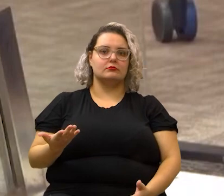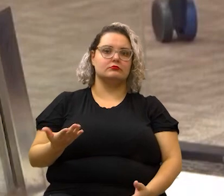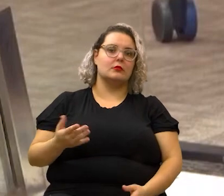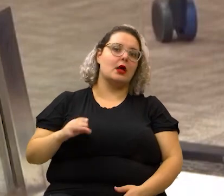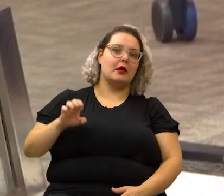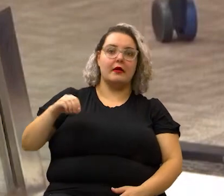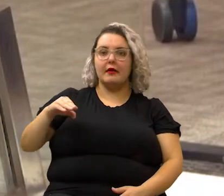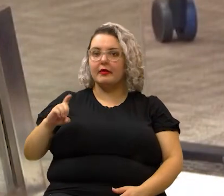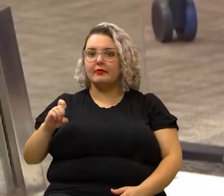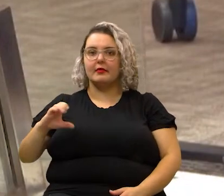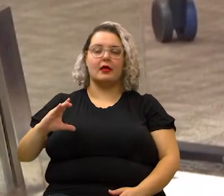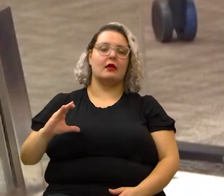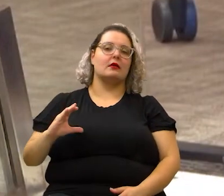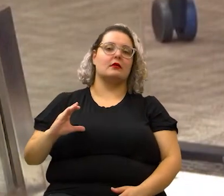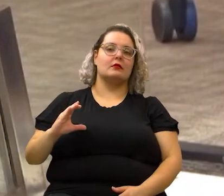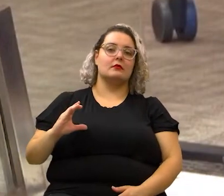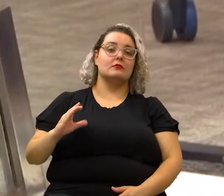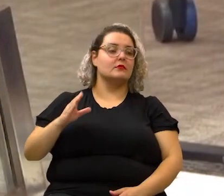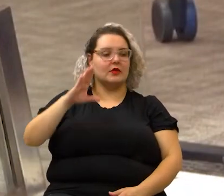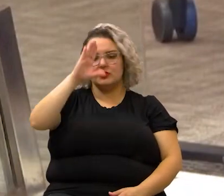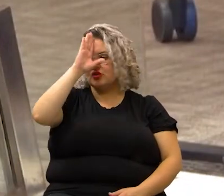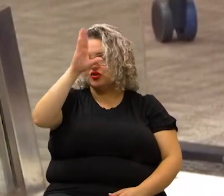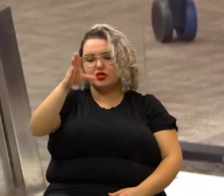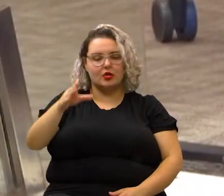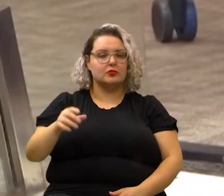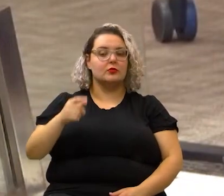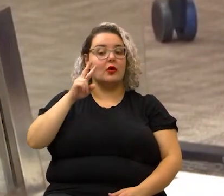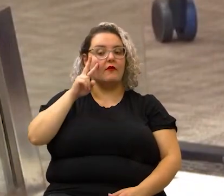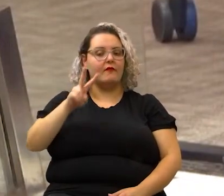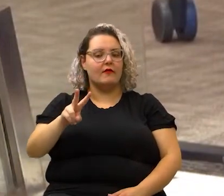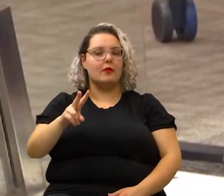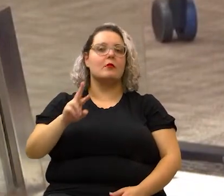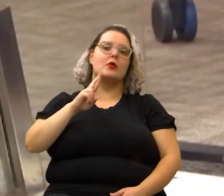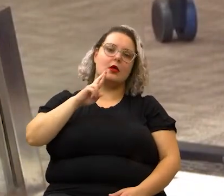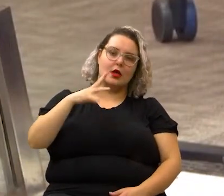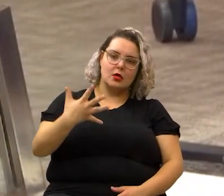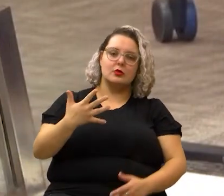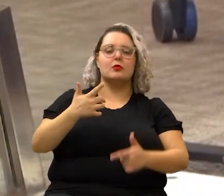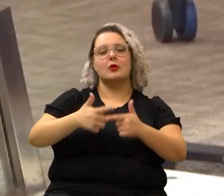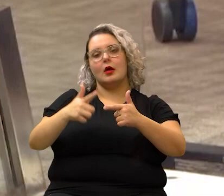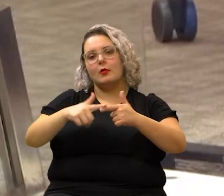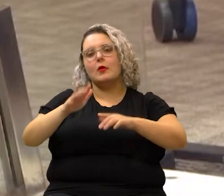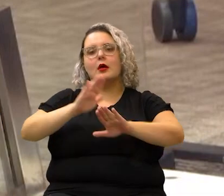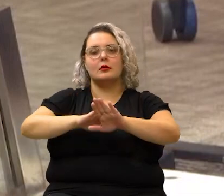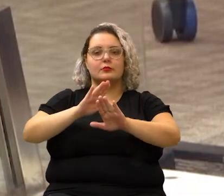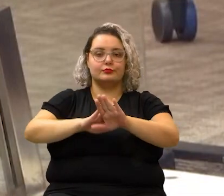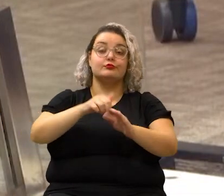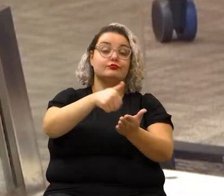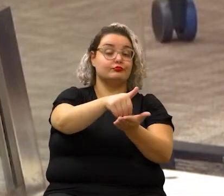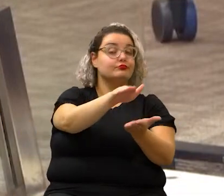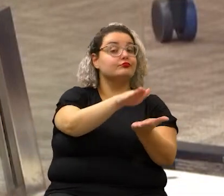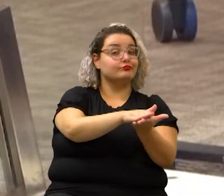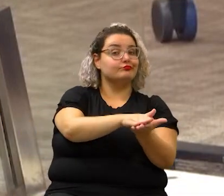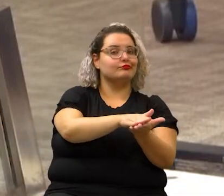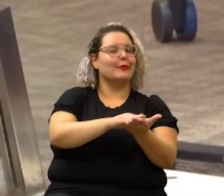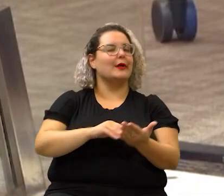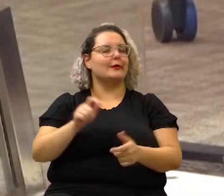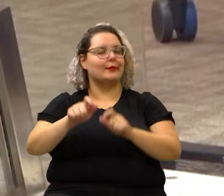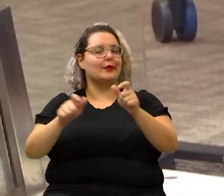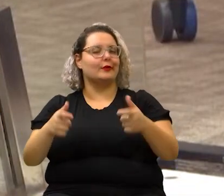no caso a Indec, e os agentes já vão na hora no local ali para poder resolver o problema e atuar esses